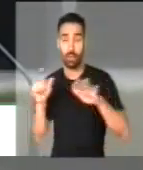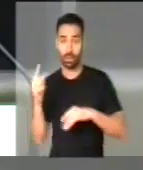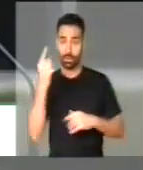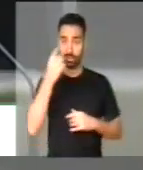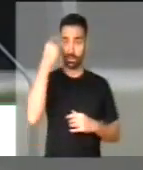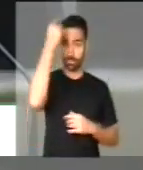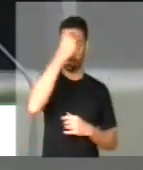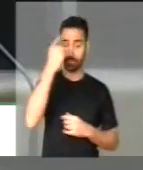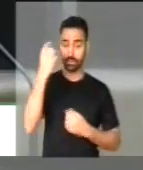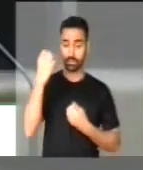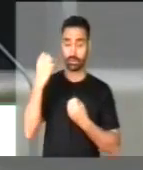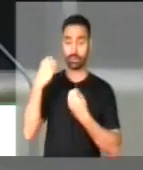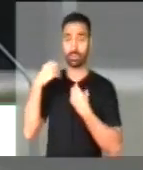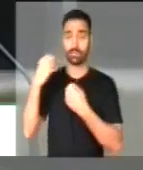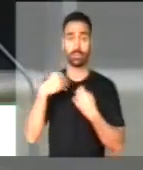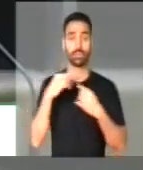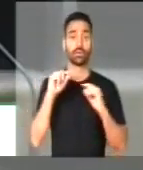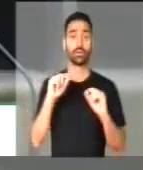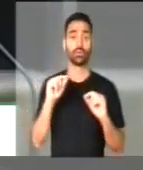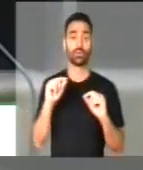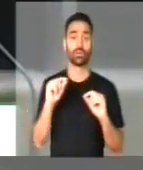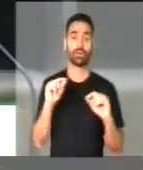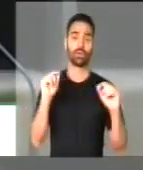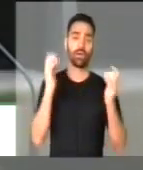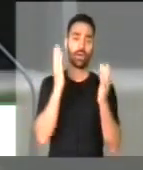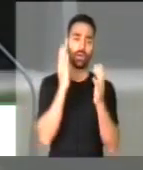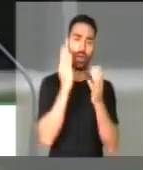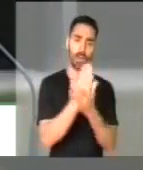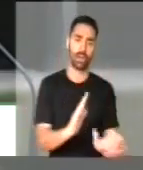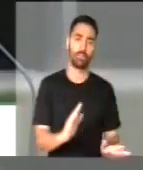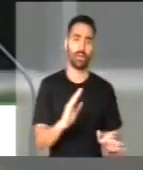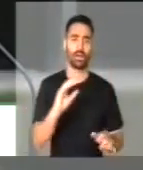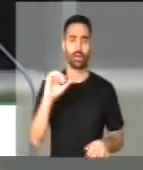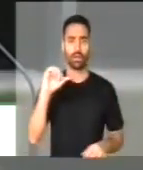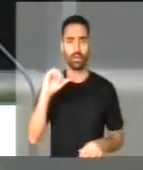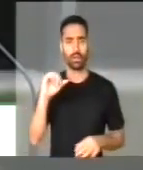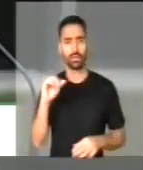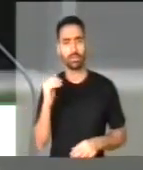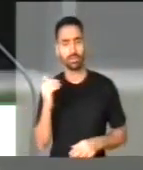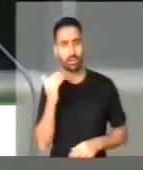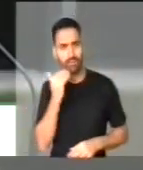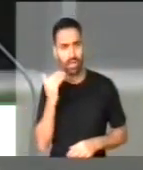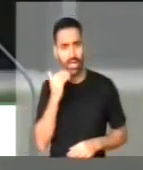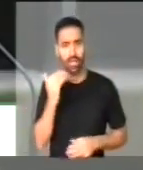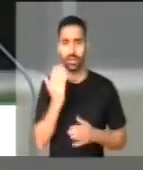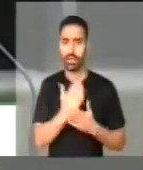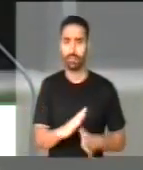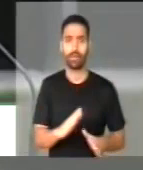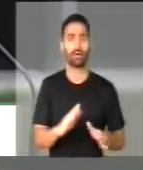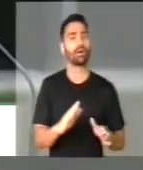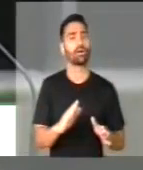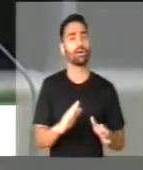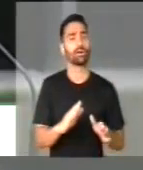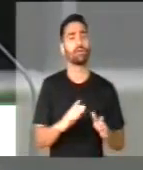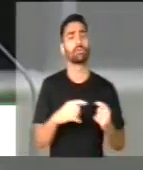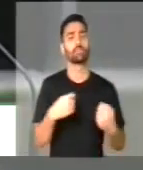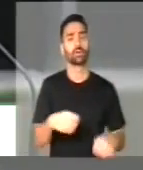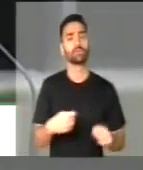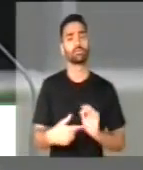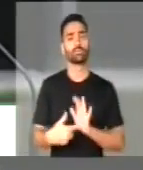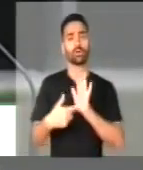a sanar os nossos piores defeitos e ressuscitar as nossas maiores